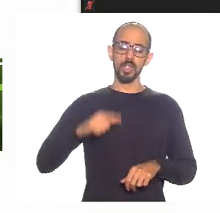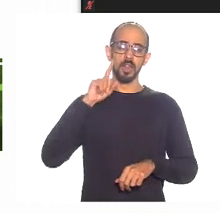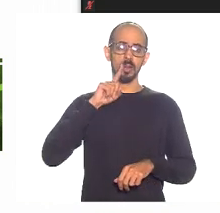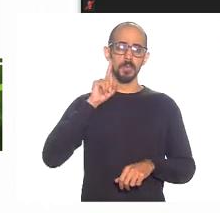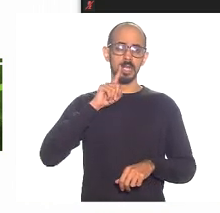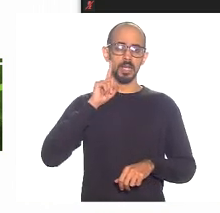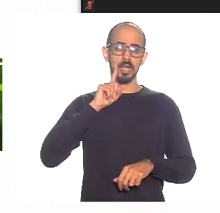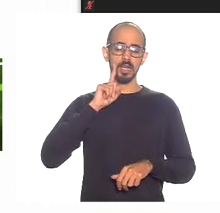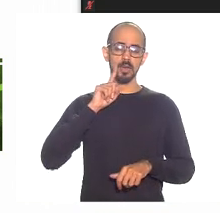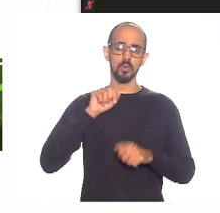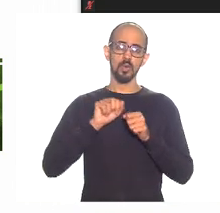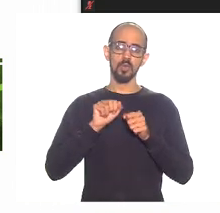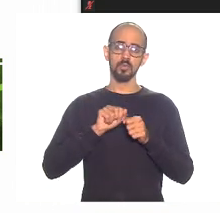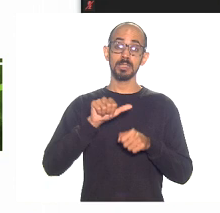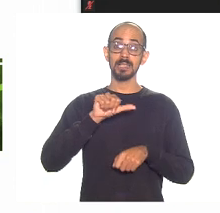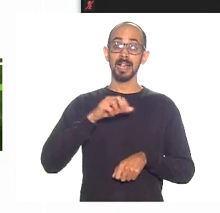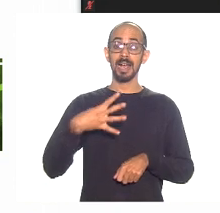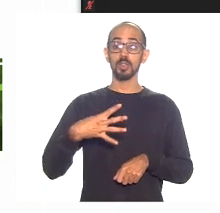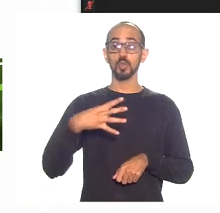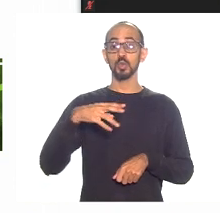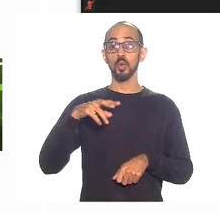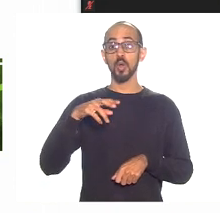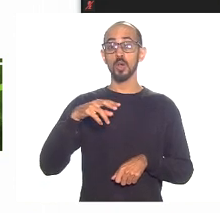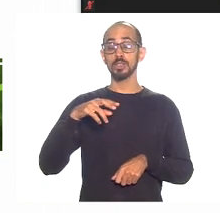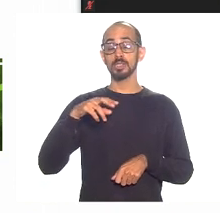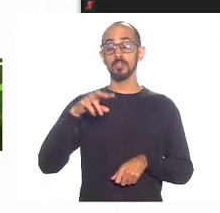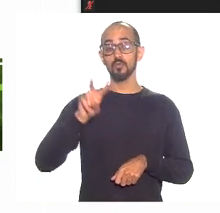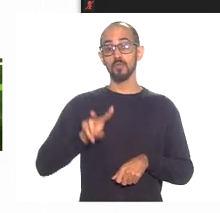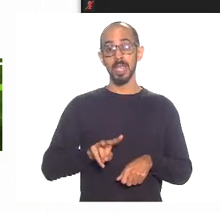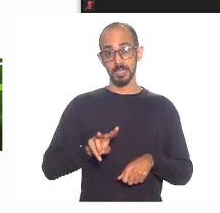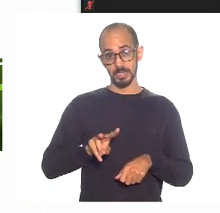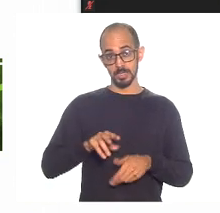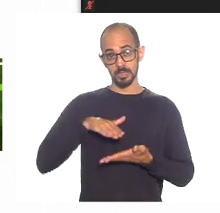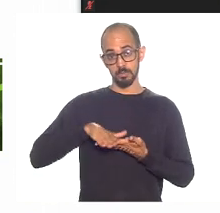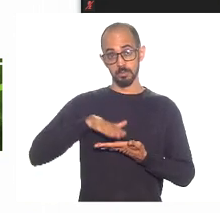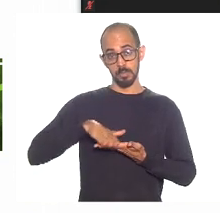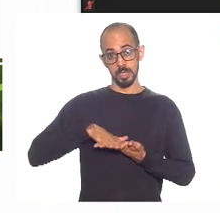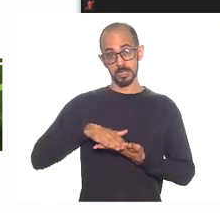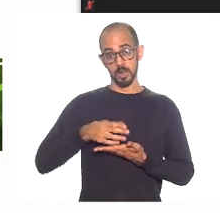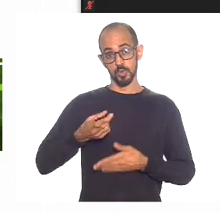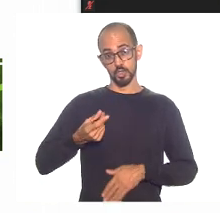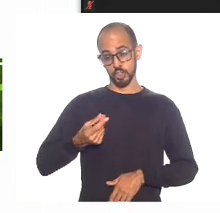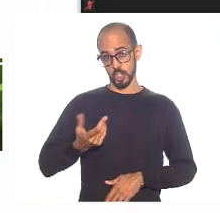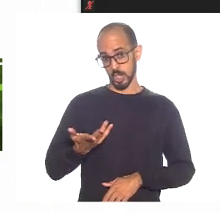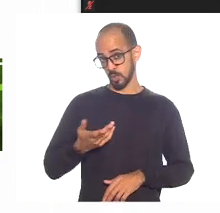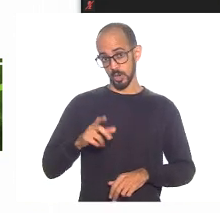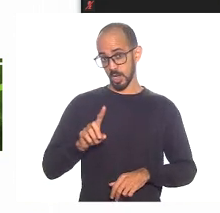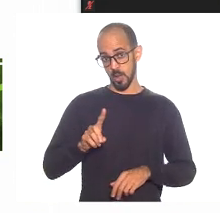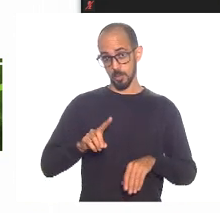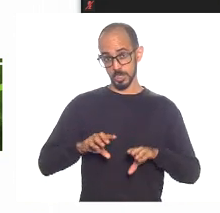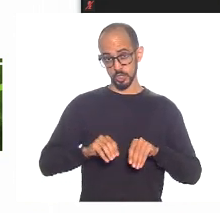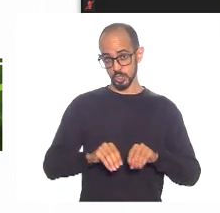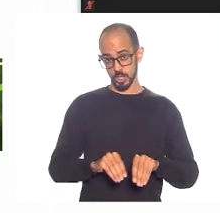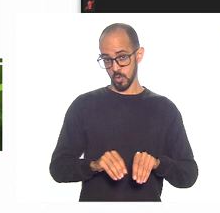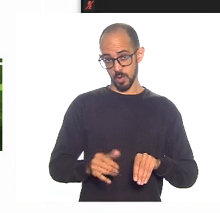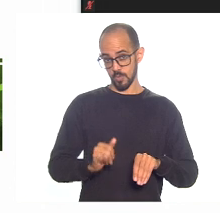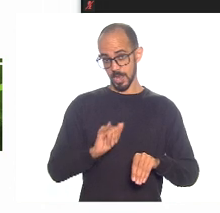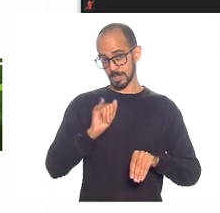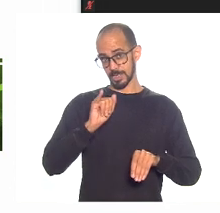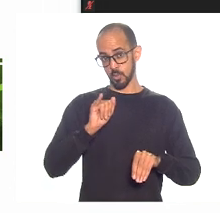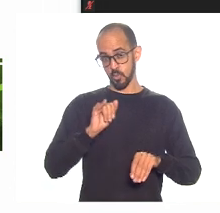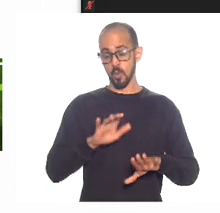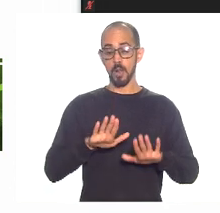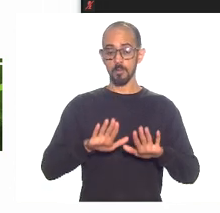para salvar os bancos, senão ele ia dar uma crise absurda. E não deu nada, não mexeu com a inflação. A inflação ocorre quando o governo